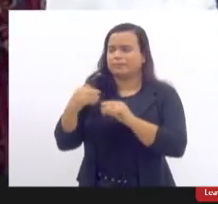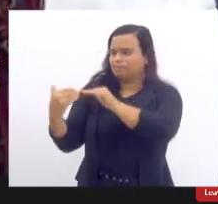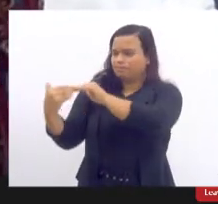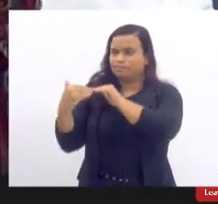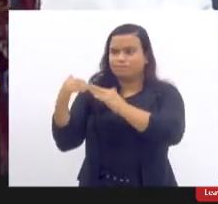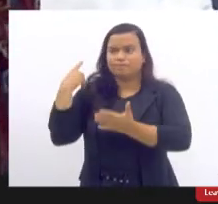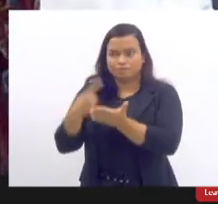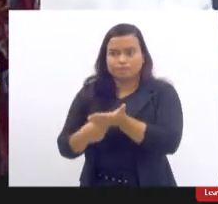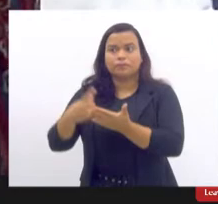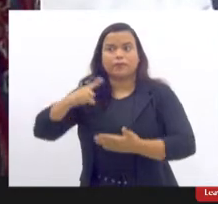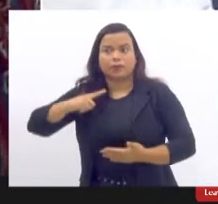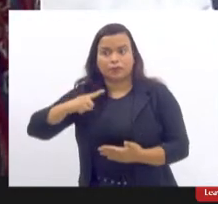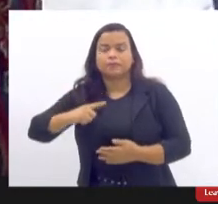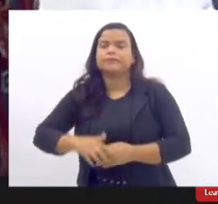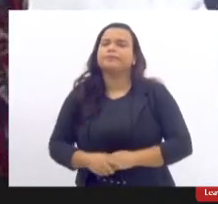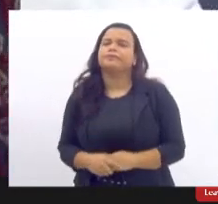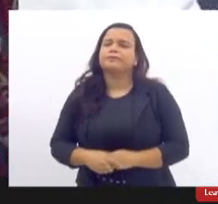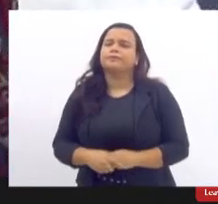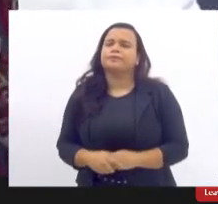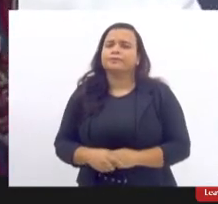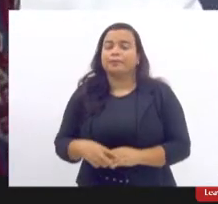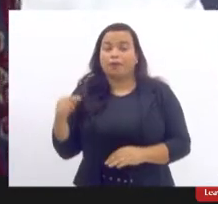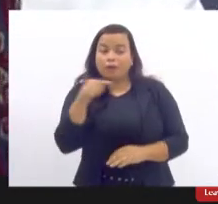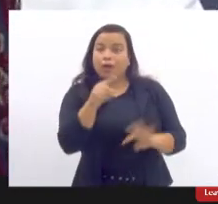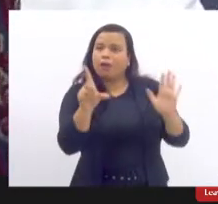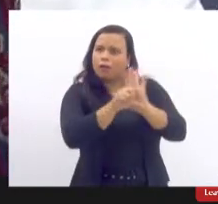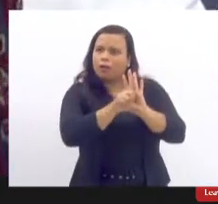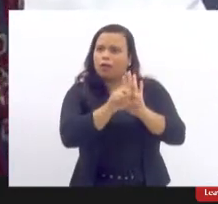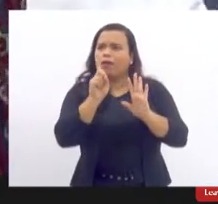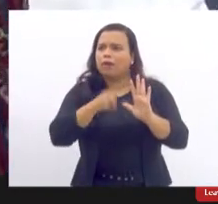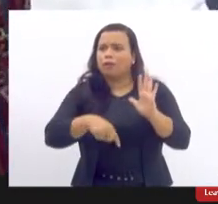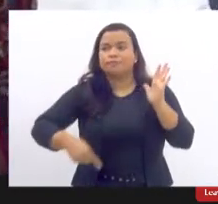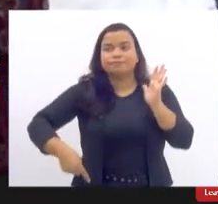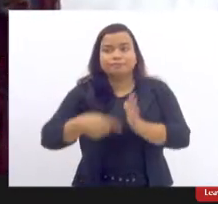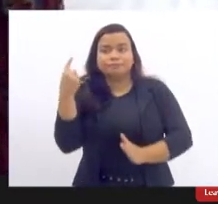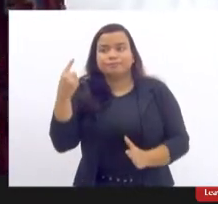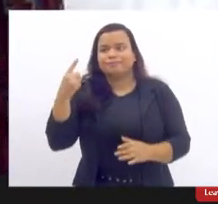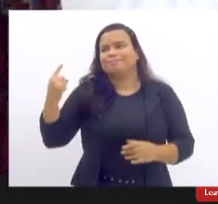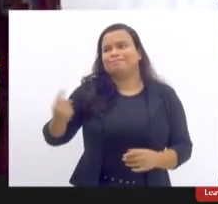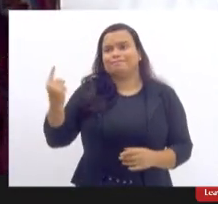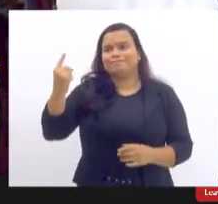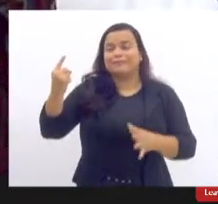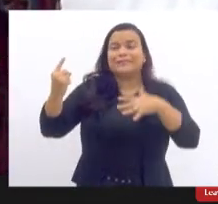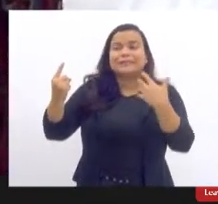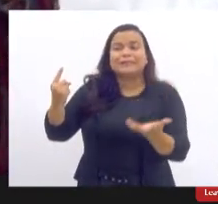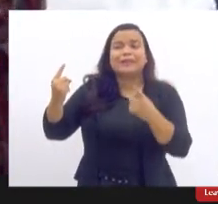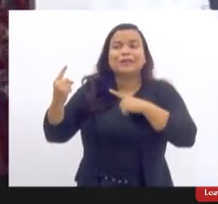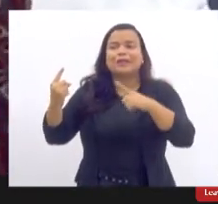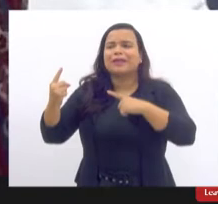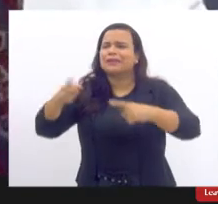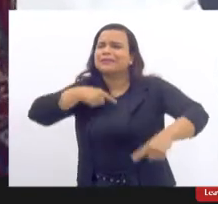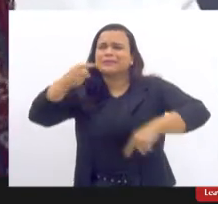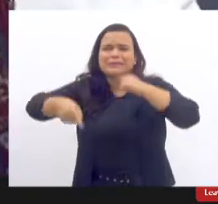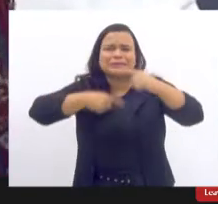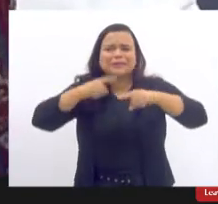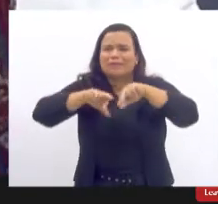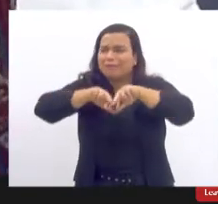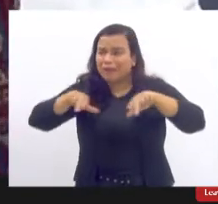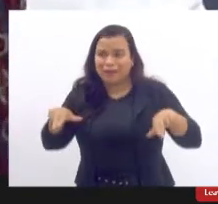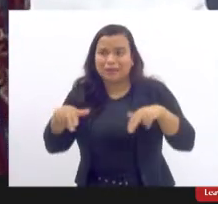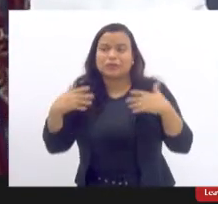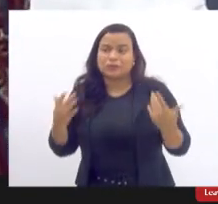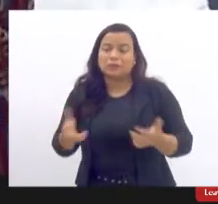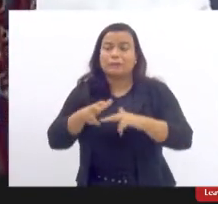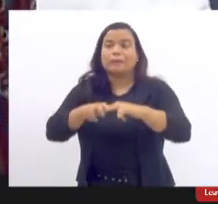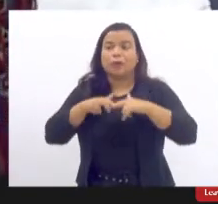é uma lei pioneira, seguramente há muitas dúvidas. E um dos objetivos